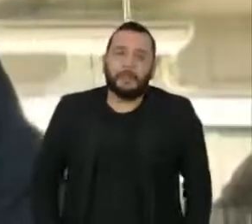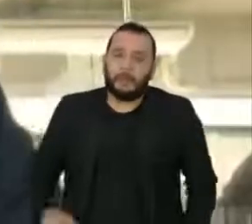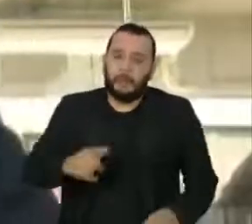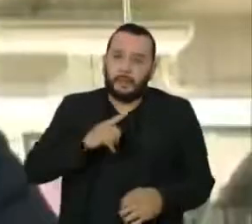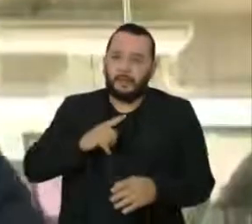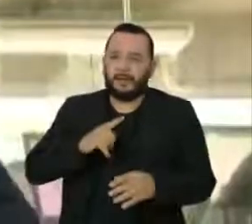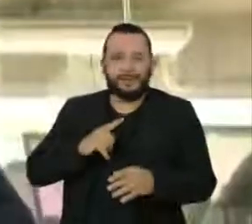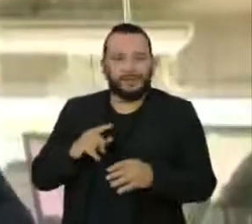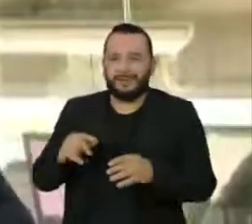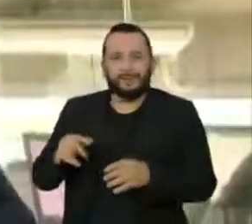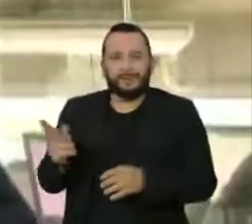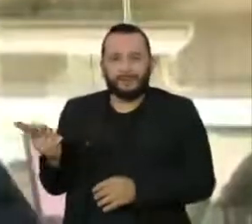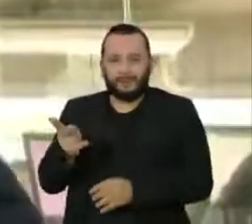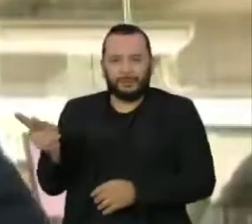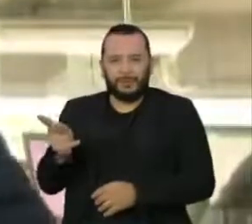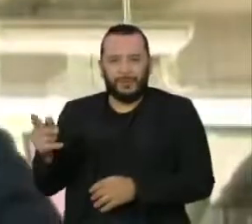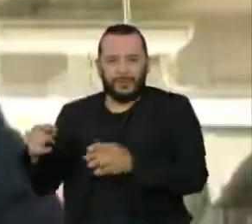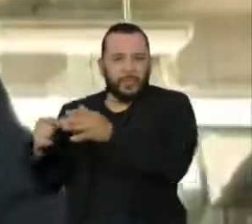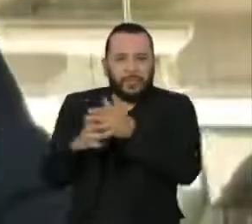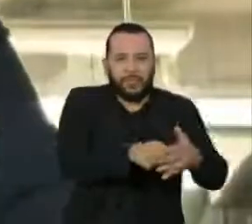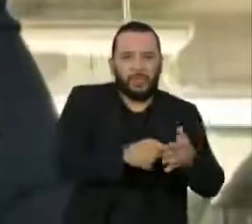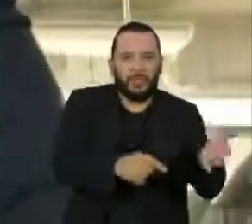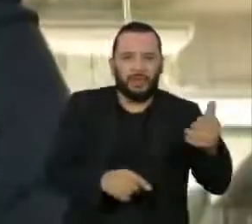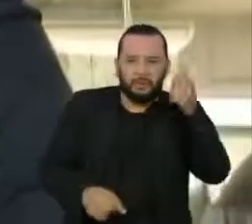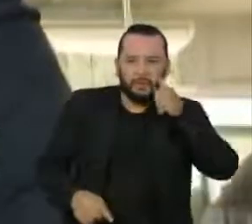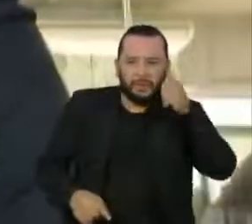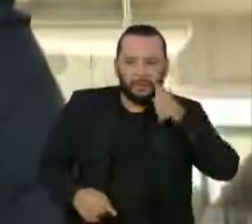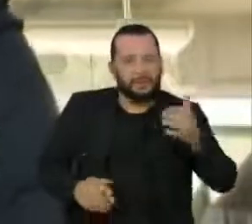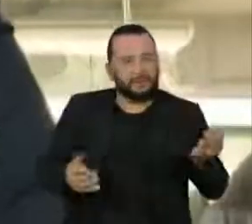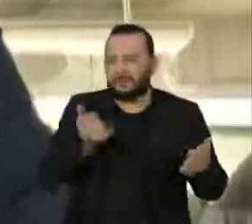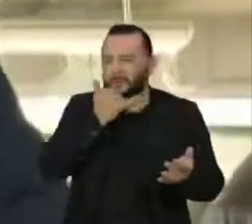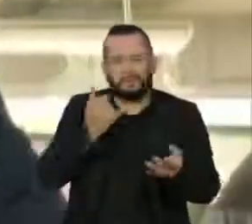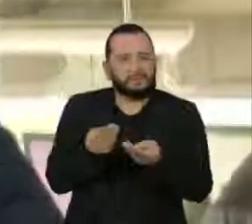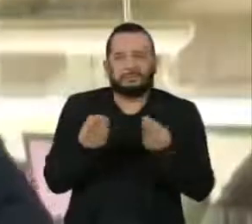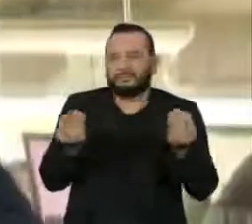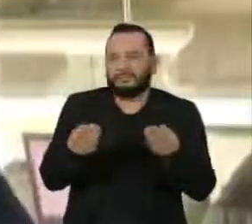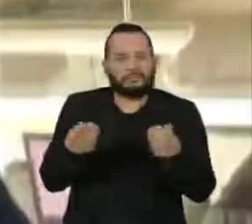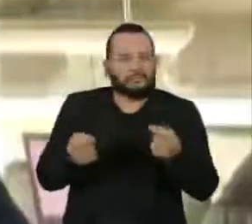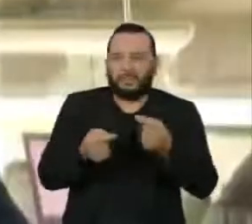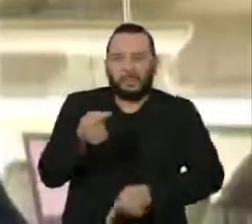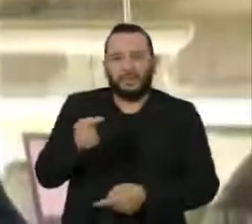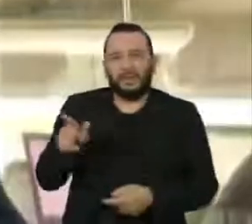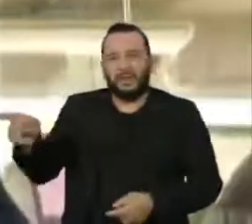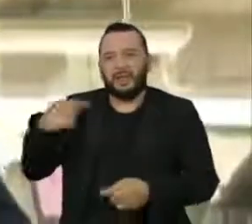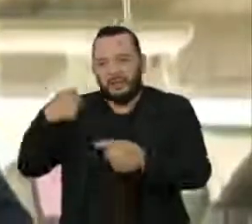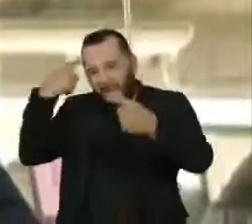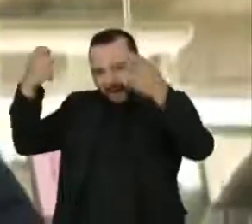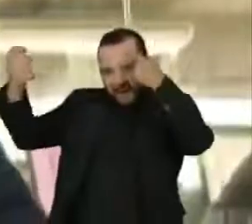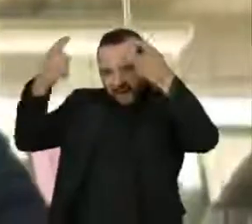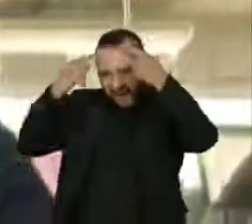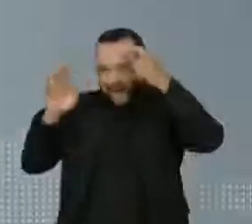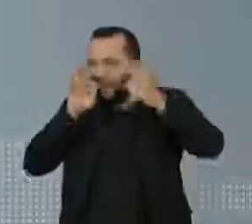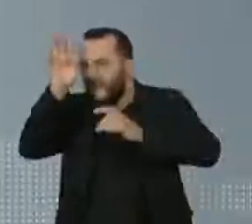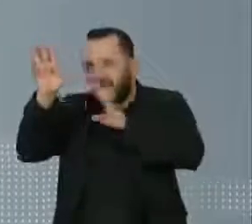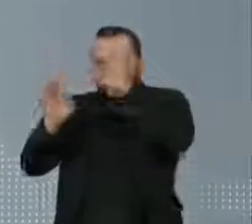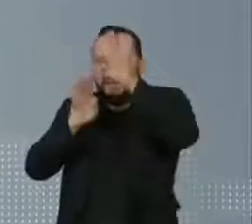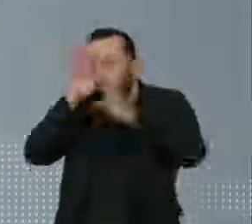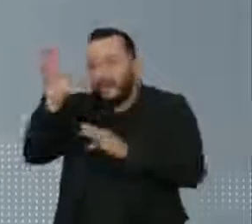é leviana e irresponsável, pois se baseou exclusivamente nas versões fabricadas pelos policiais militares,